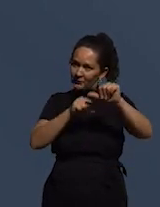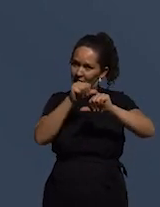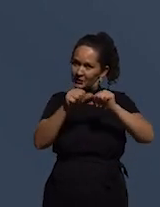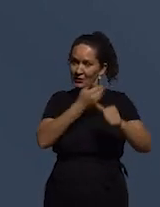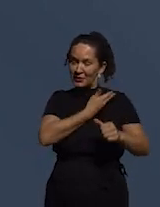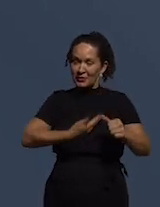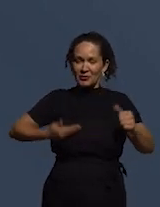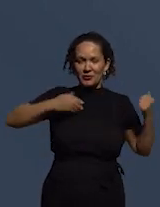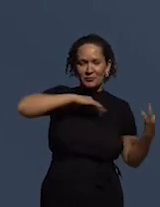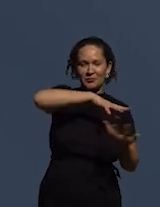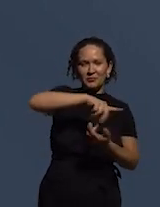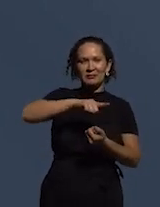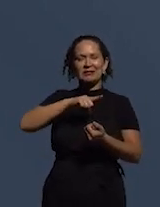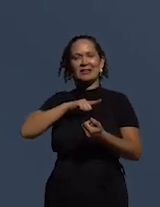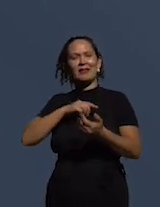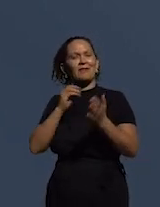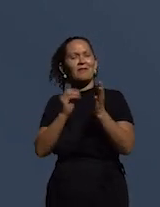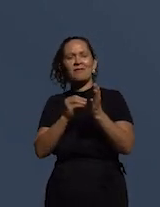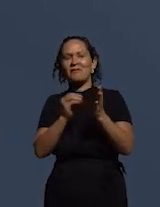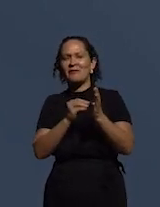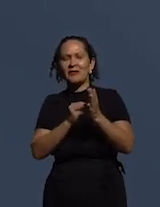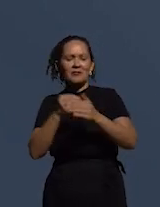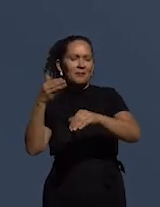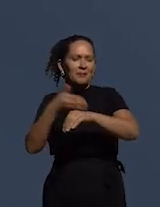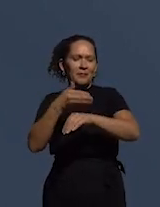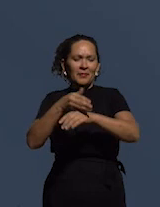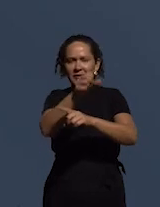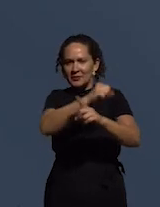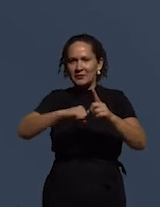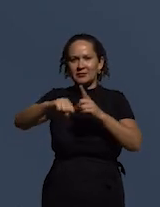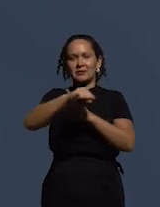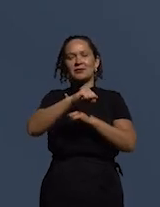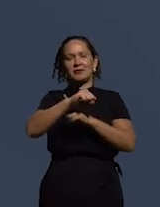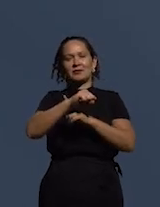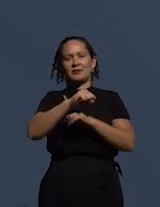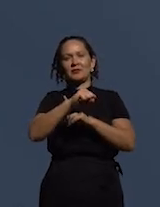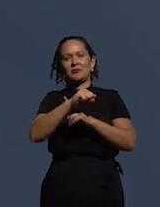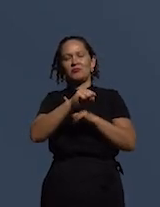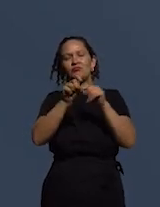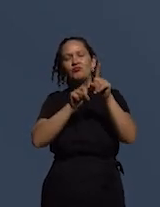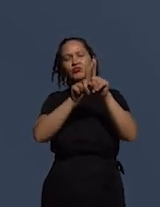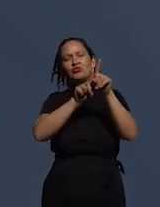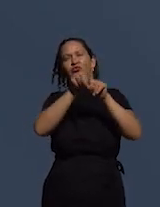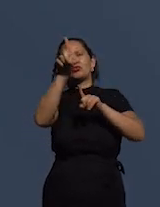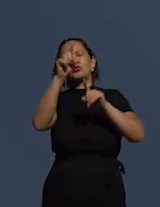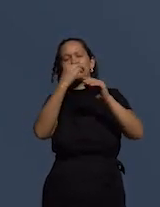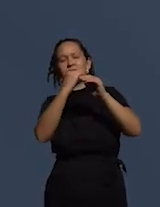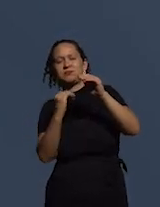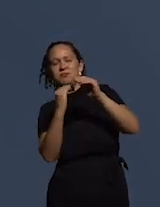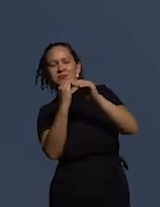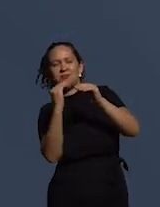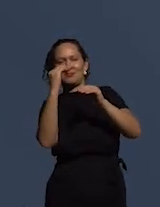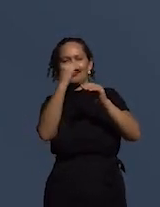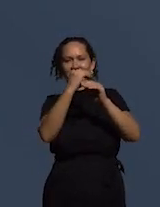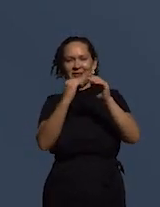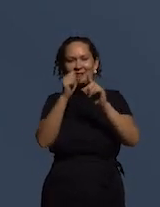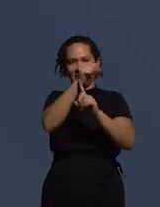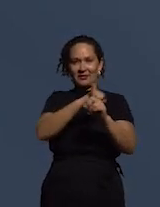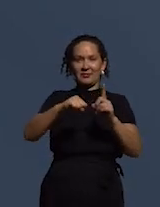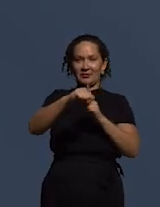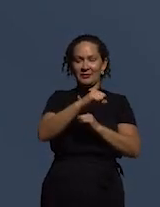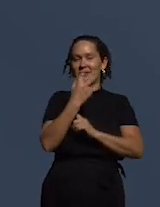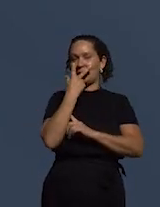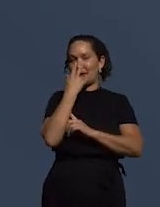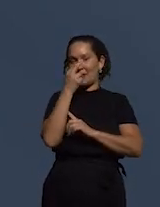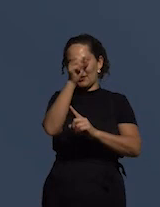se temos déficit muito grande de participação social e um elevado nível de desigualdade social parece que